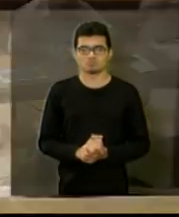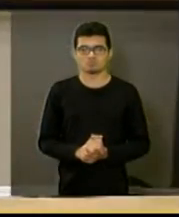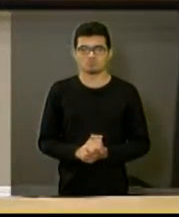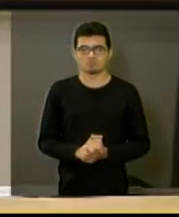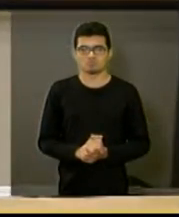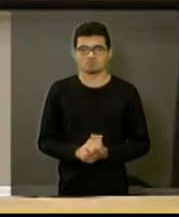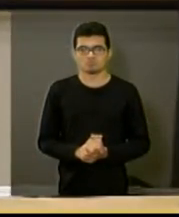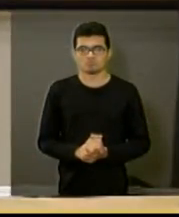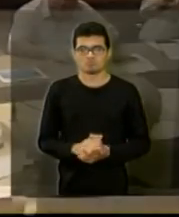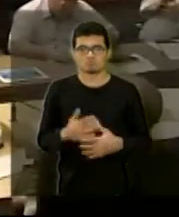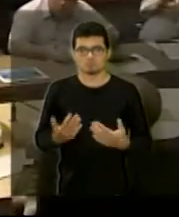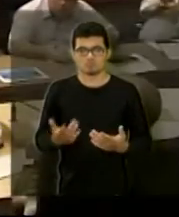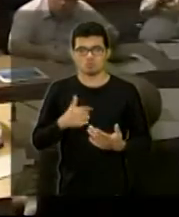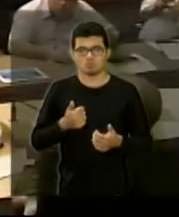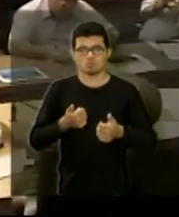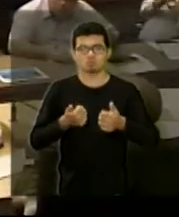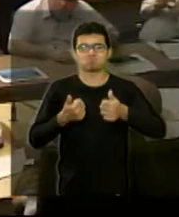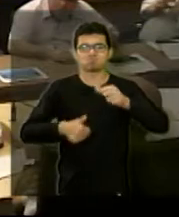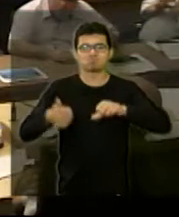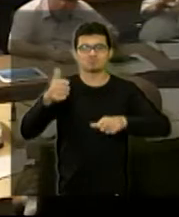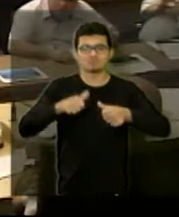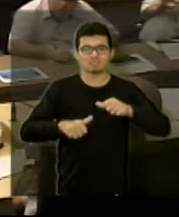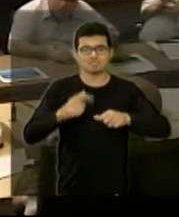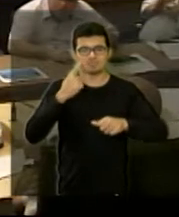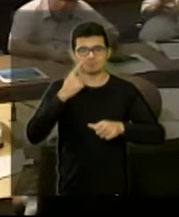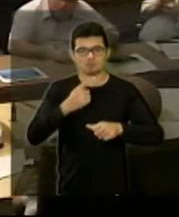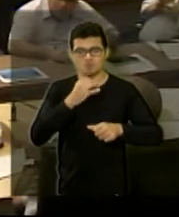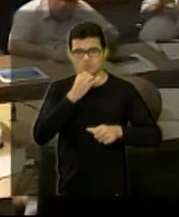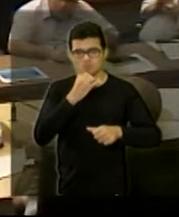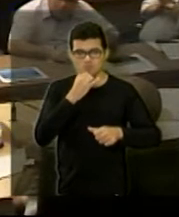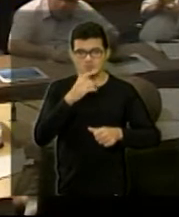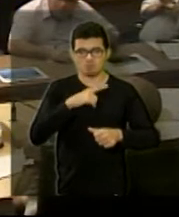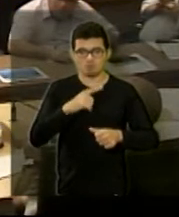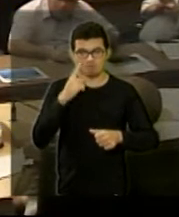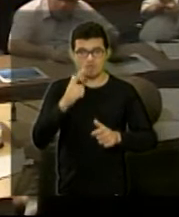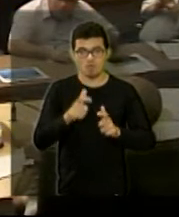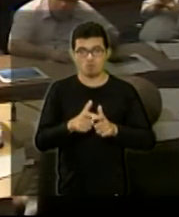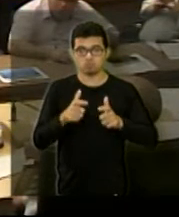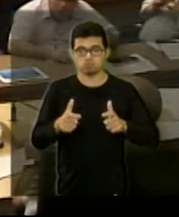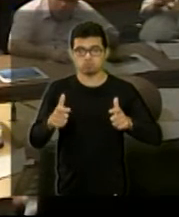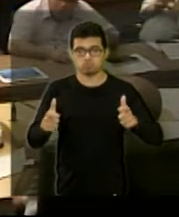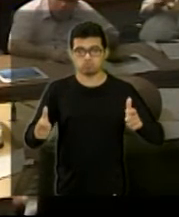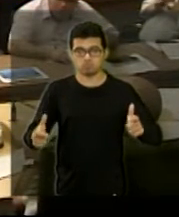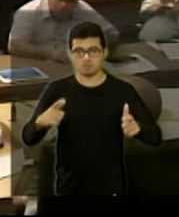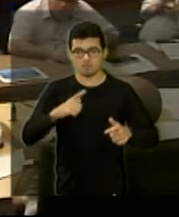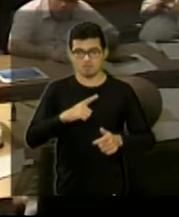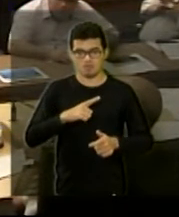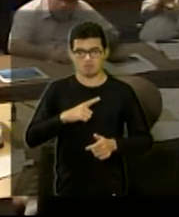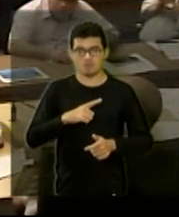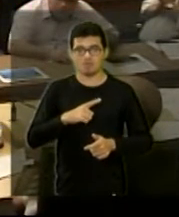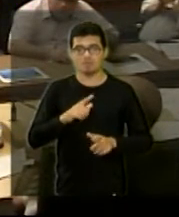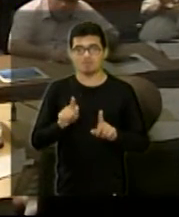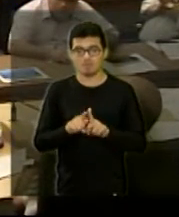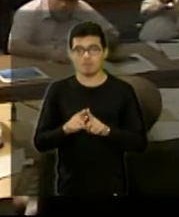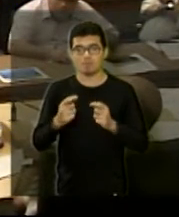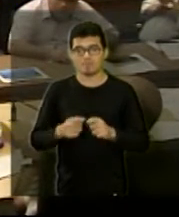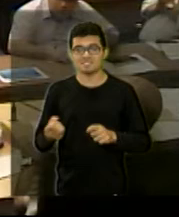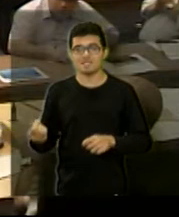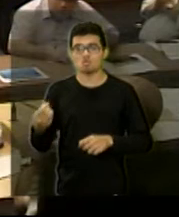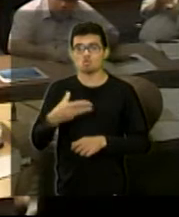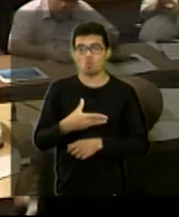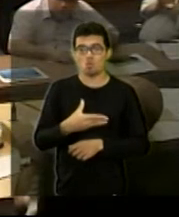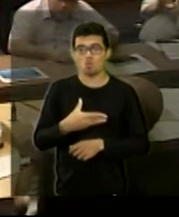Então, analisando essa questão, o levantamento de uma demanda crescente, a necessidade de implantação de novos